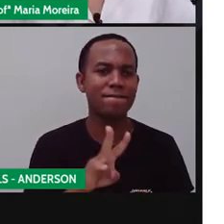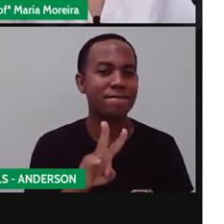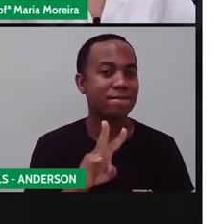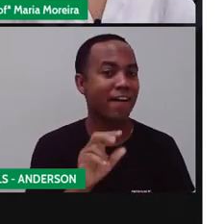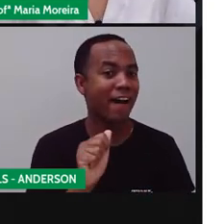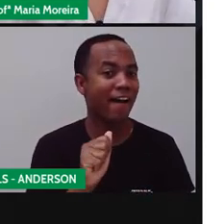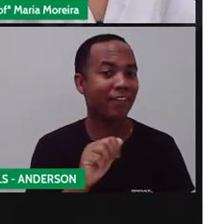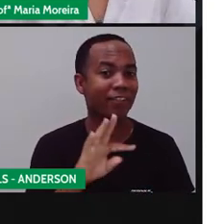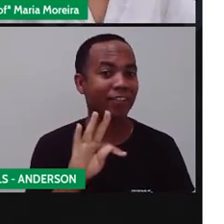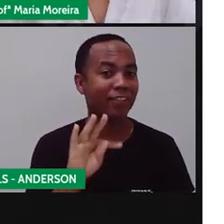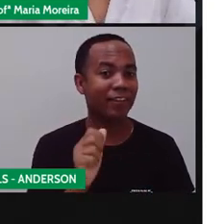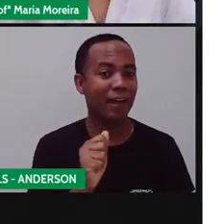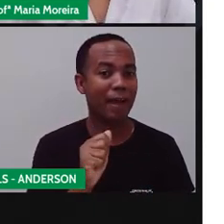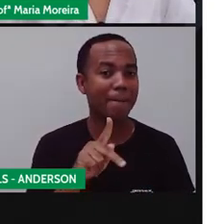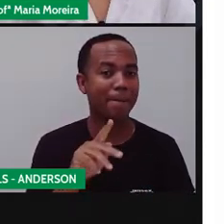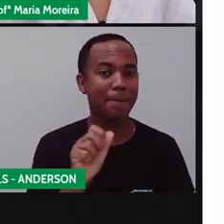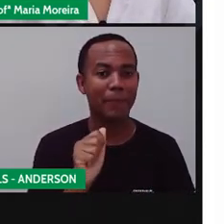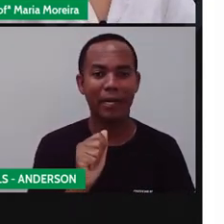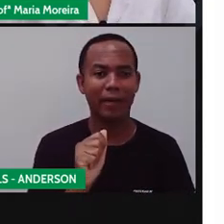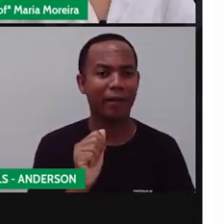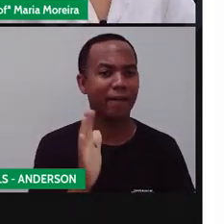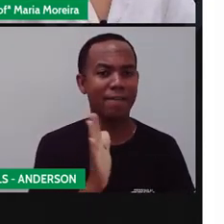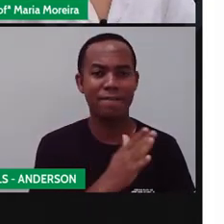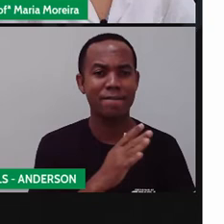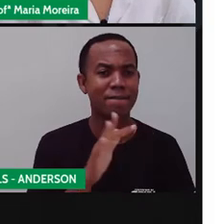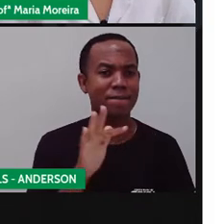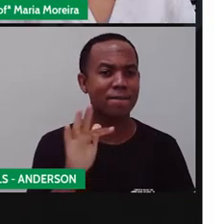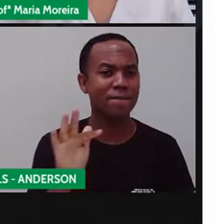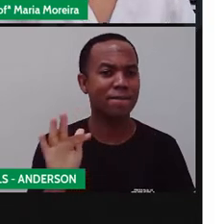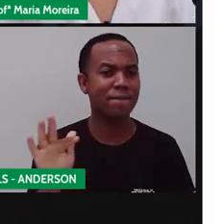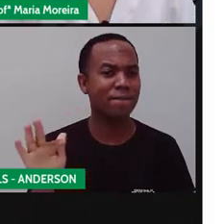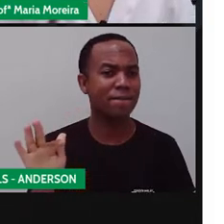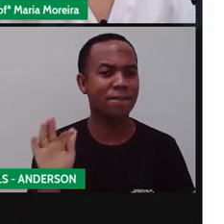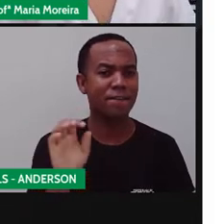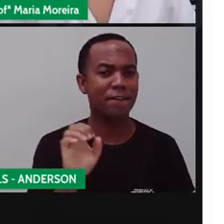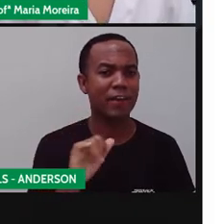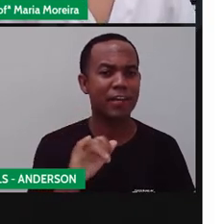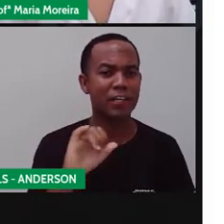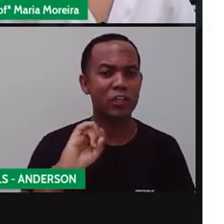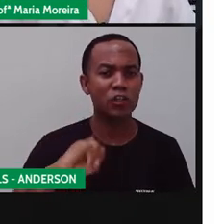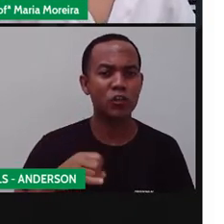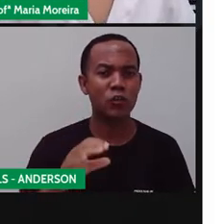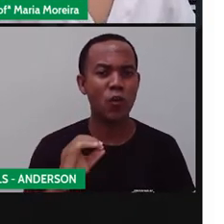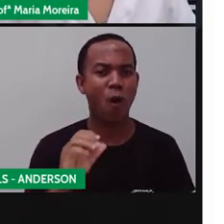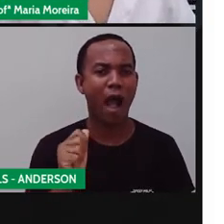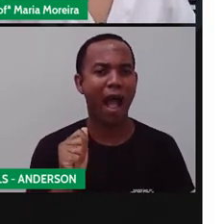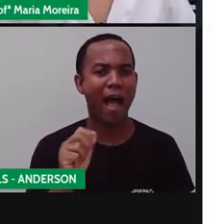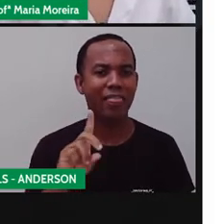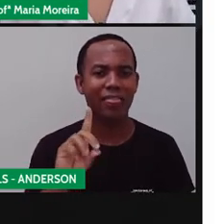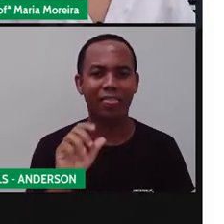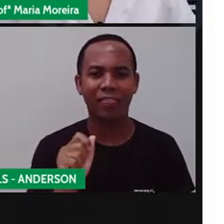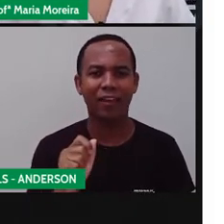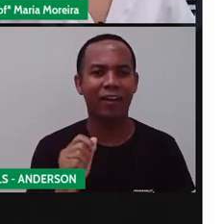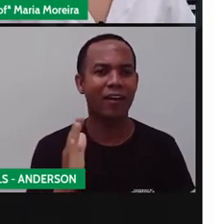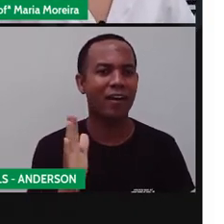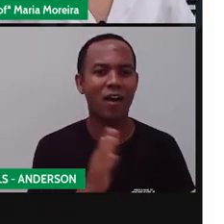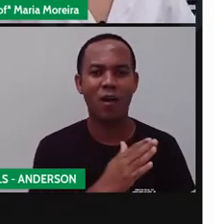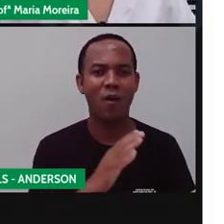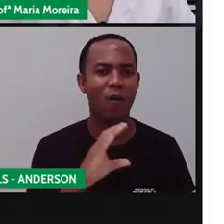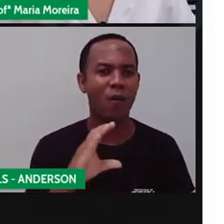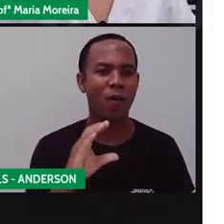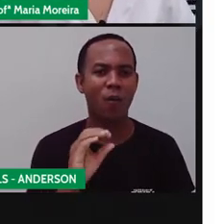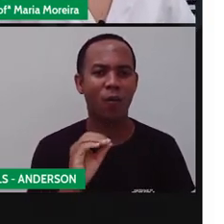Vatapá, feijoada, cocada, acarajé. Bom, a lista, né, de comidas aí, ela é bem extensa.